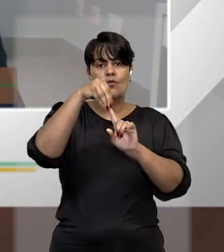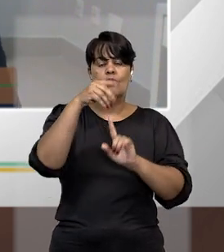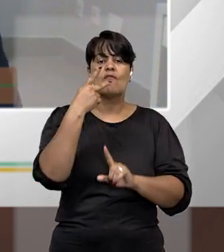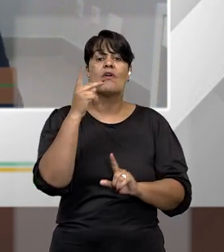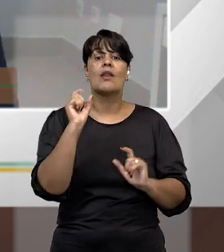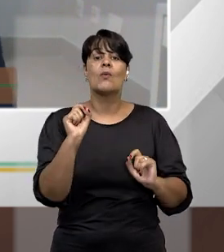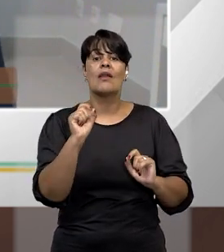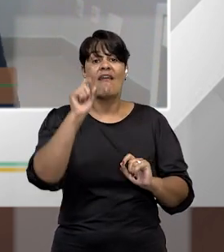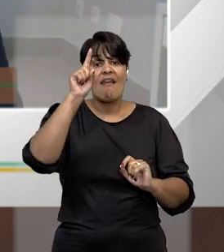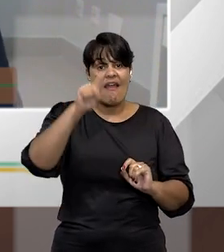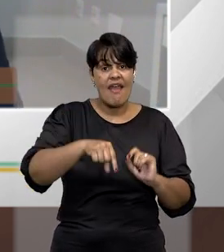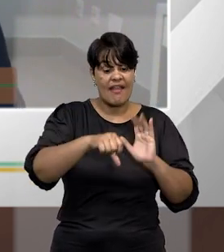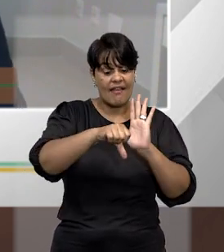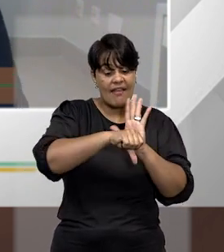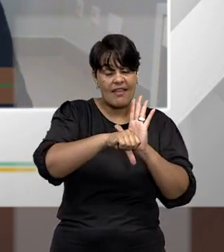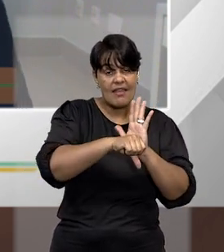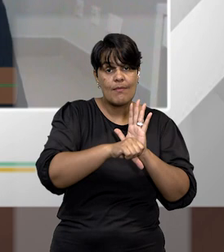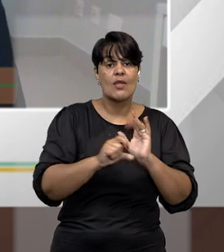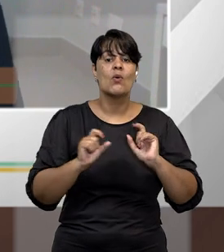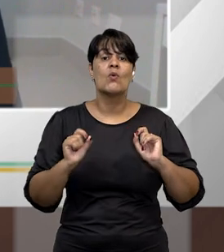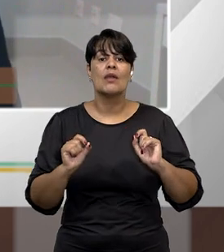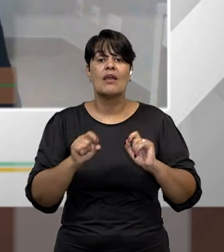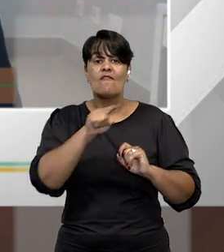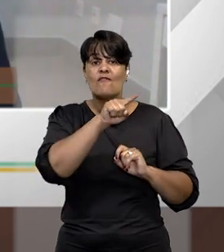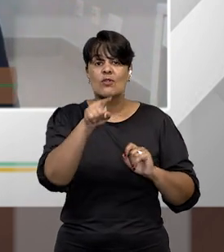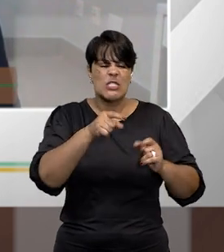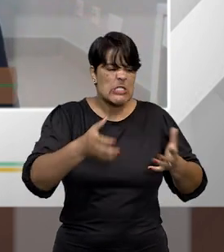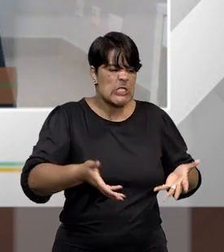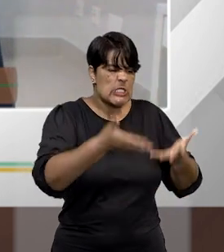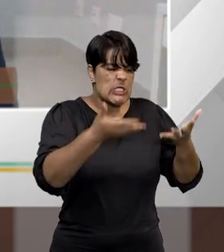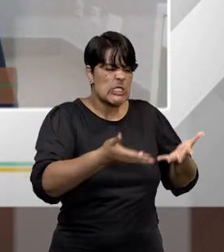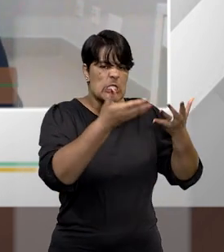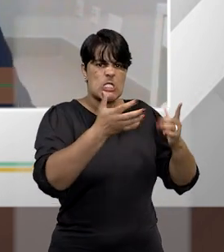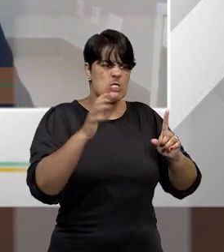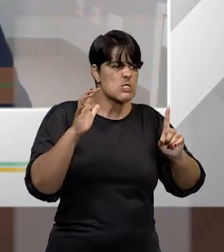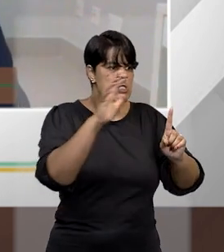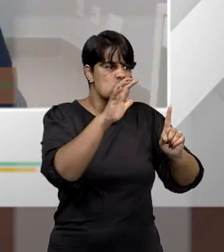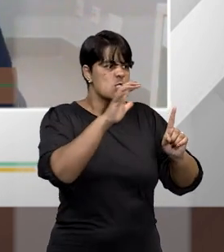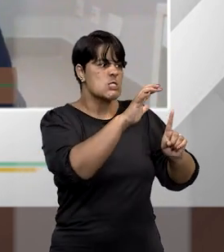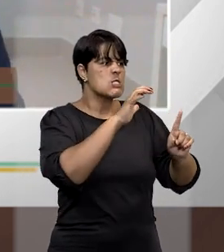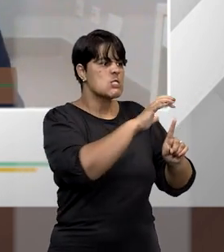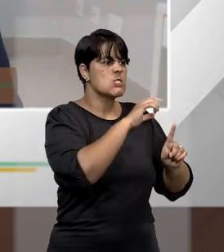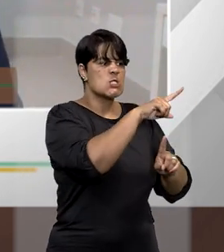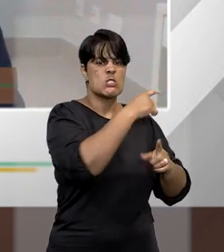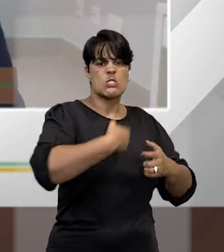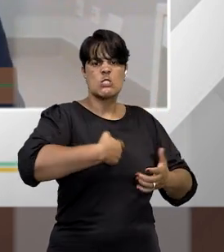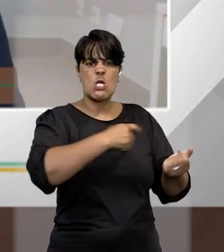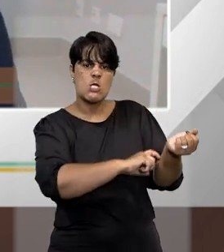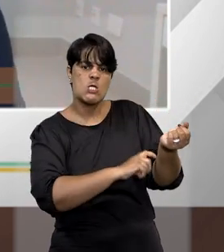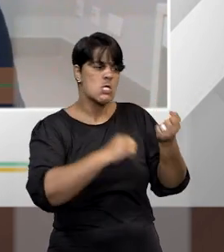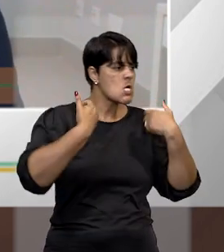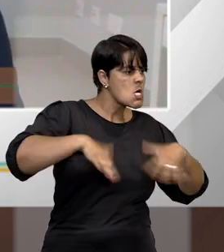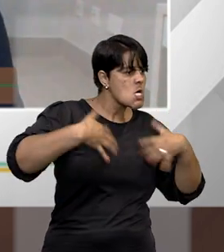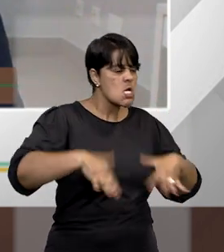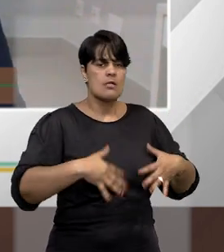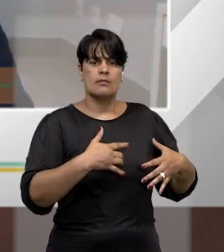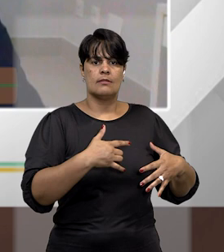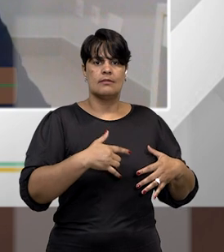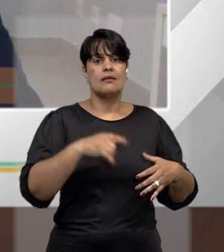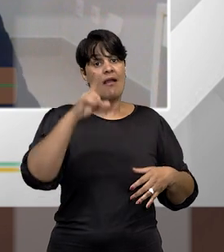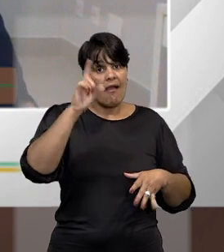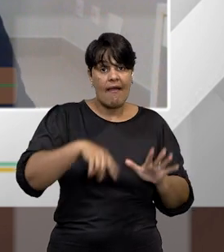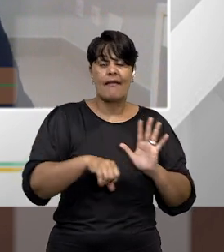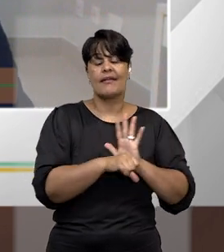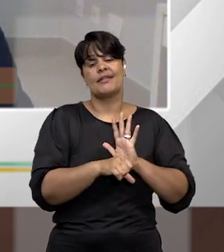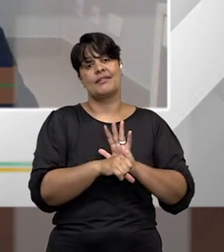você incitar a animosidade. Esse conceito pode ser considerado, claro, em um grau extremo, com